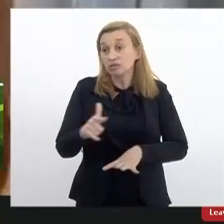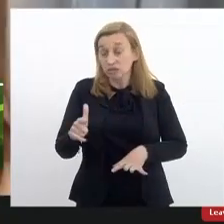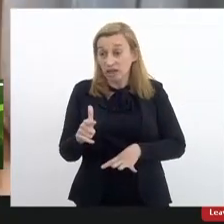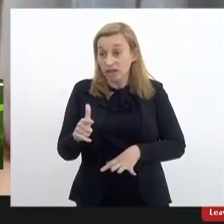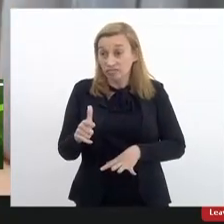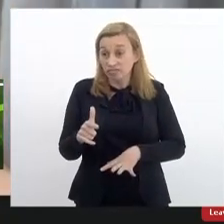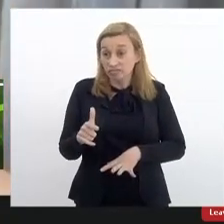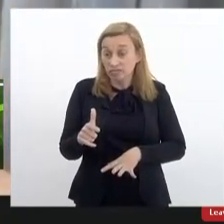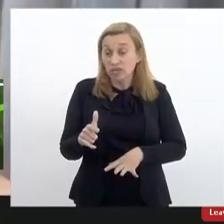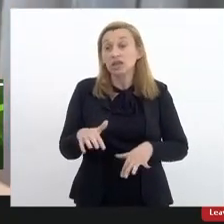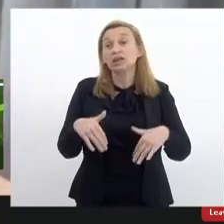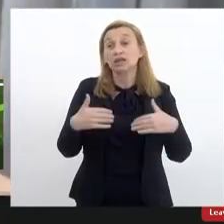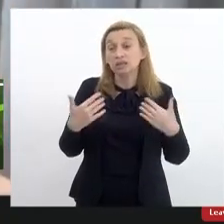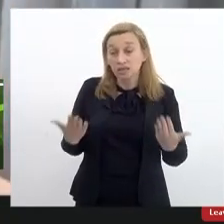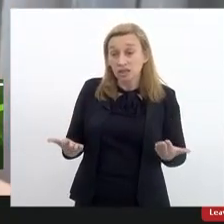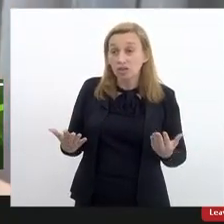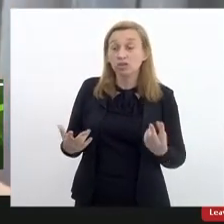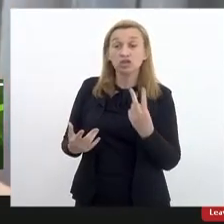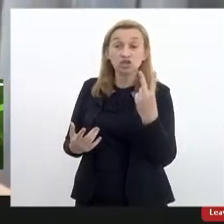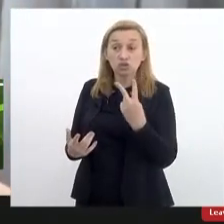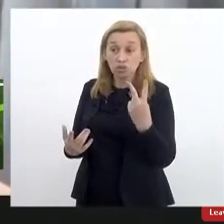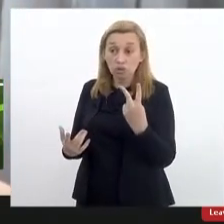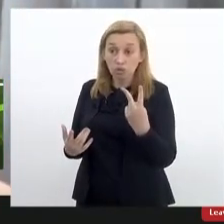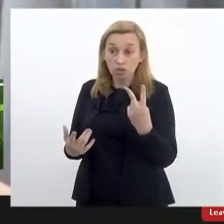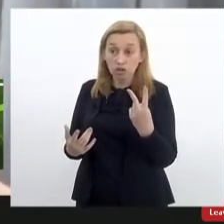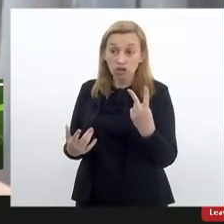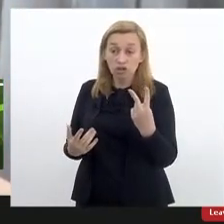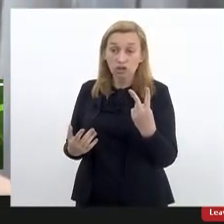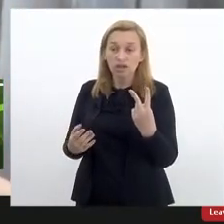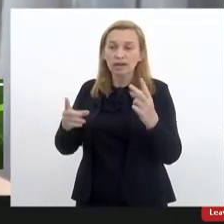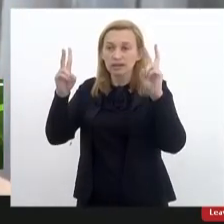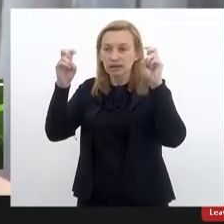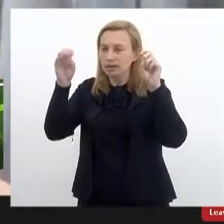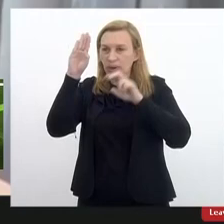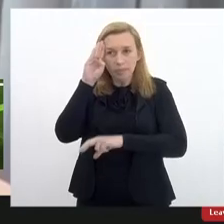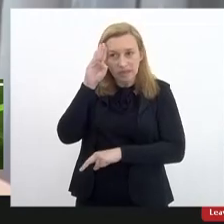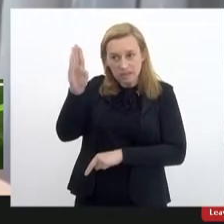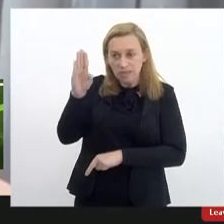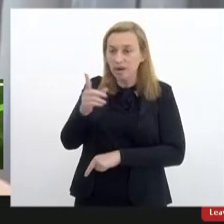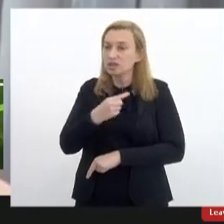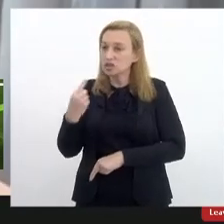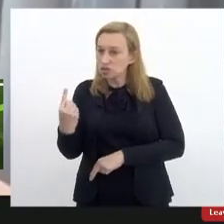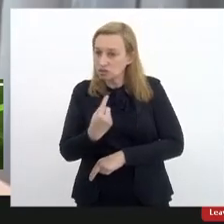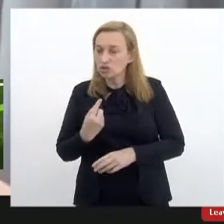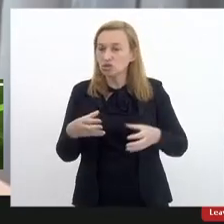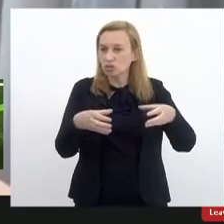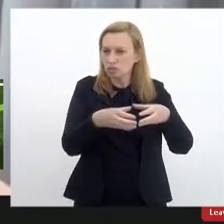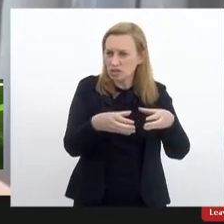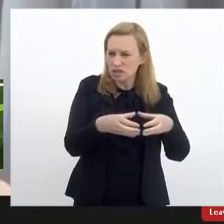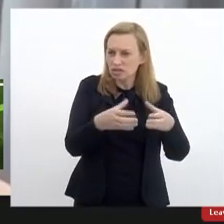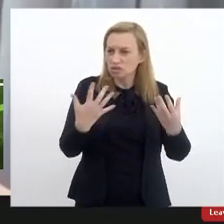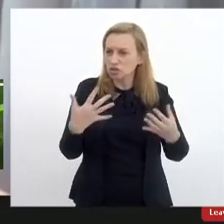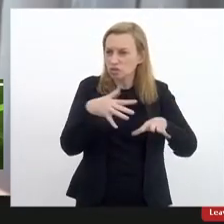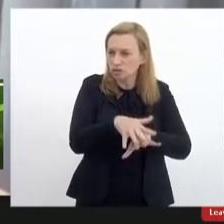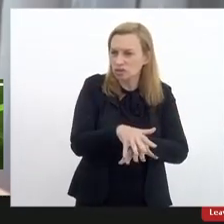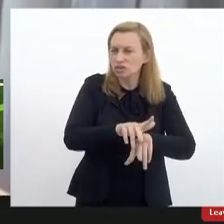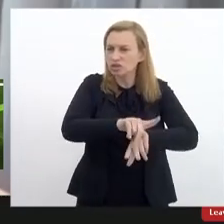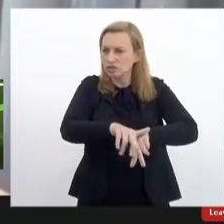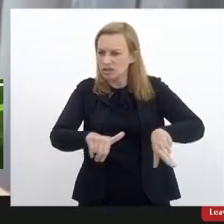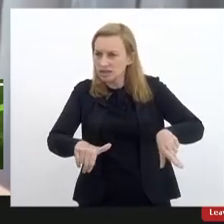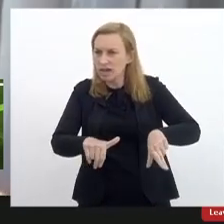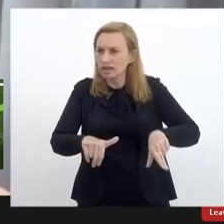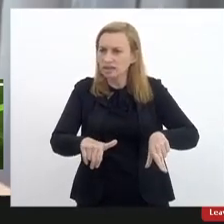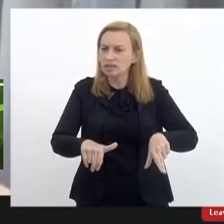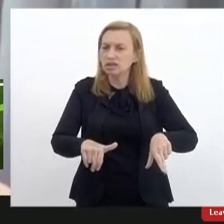digamos os dois eixos principais que nós da comissão de inclusão e diversidade